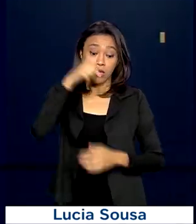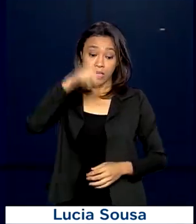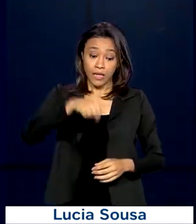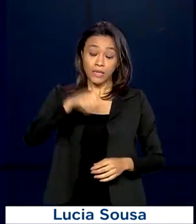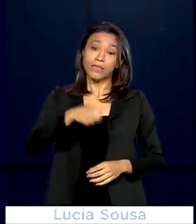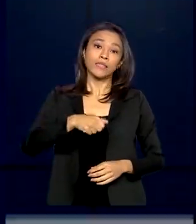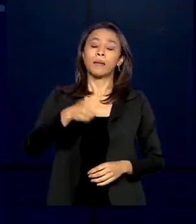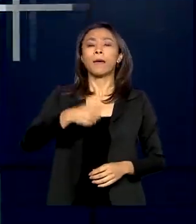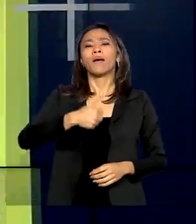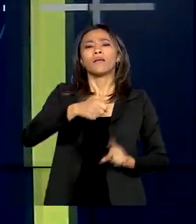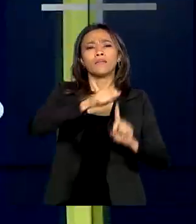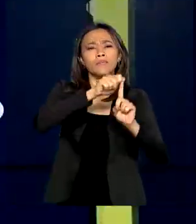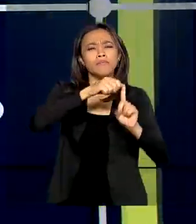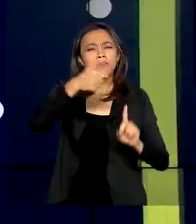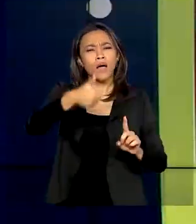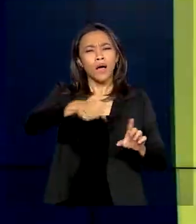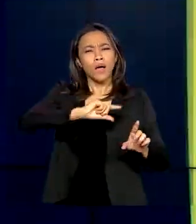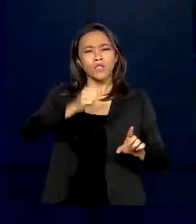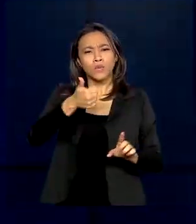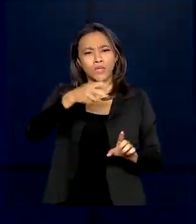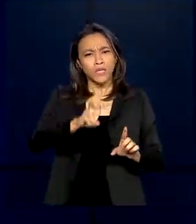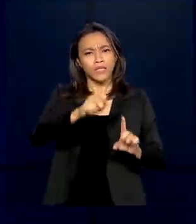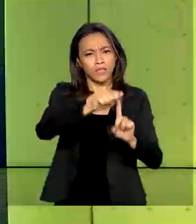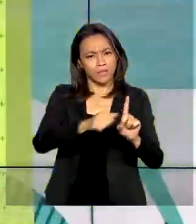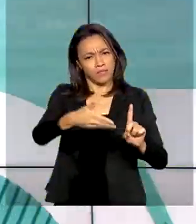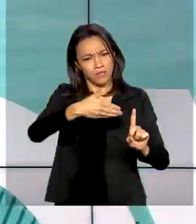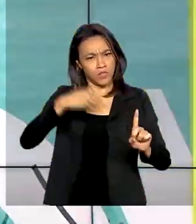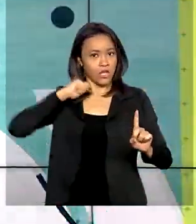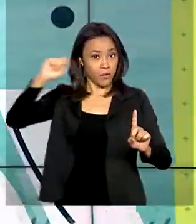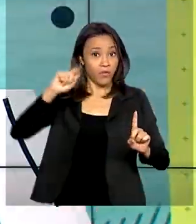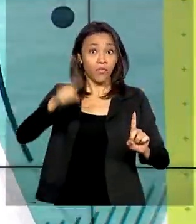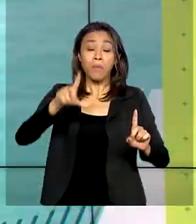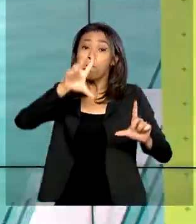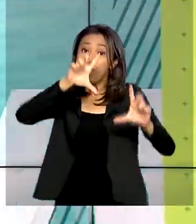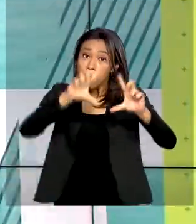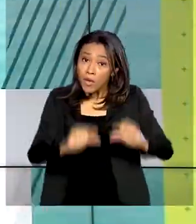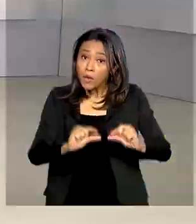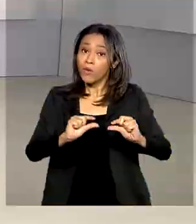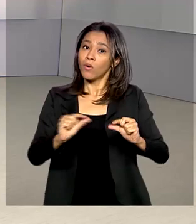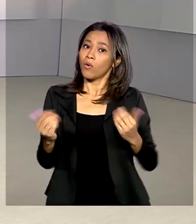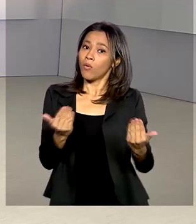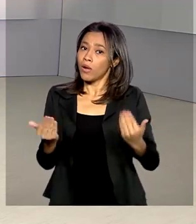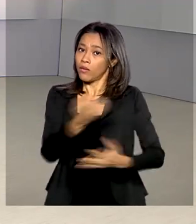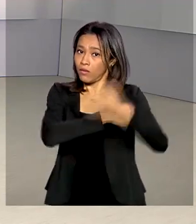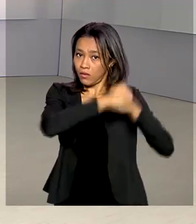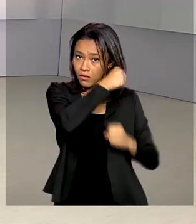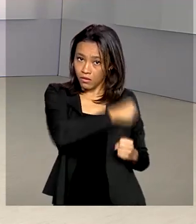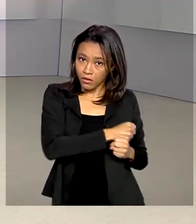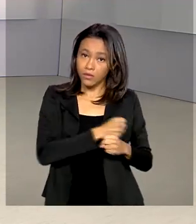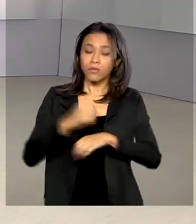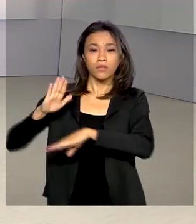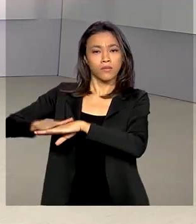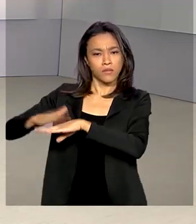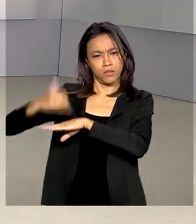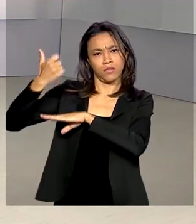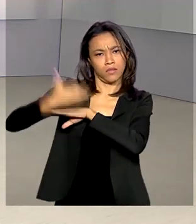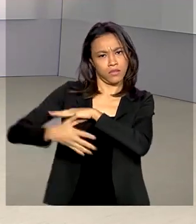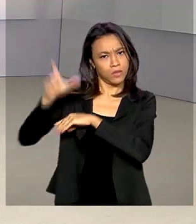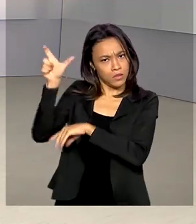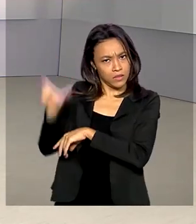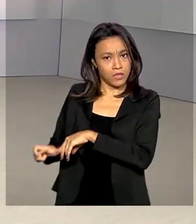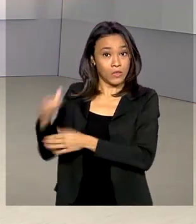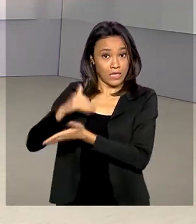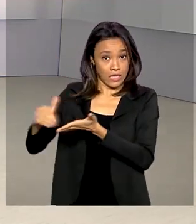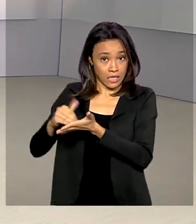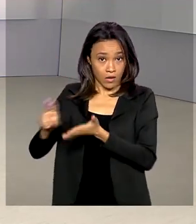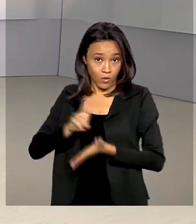foi 13% menor do que a verificada no mesmo período do ano passado. De acordo com o secretário-executivo do Ministério,